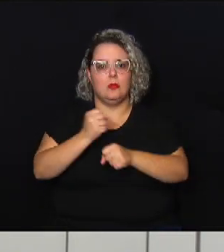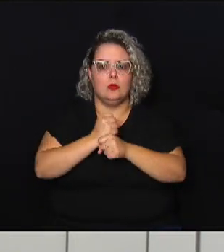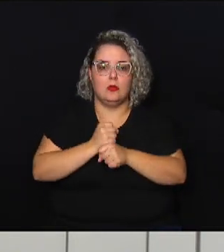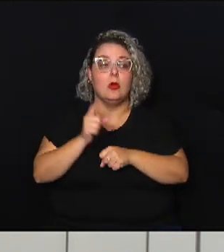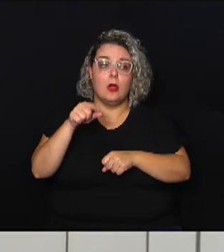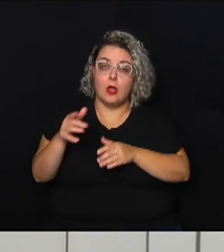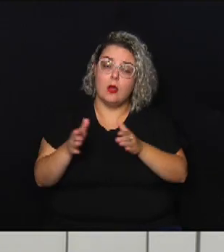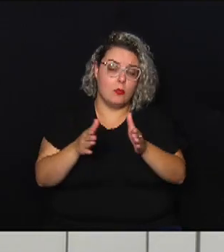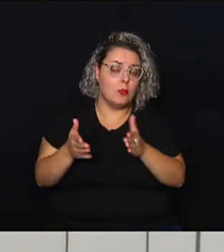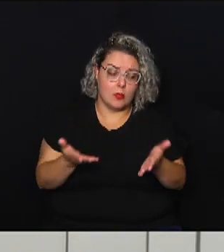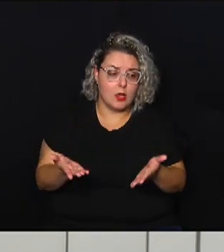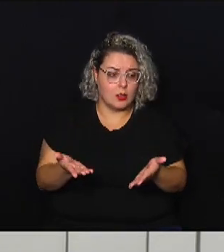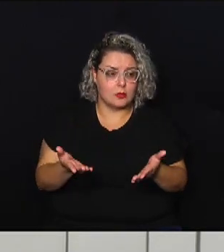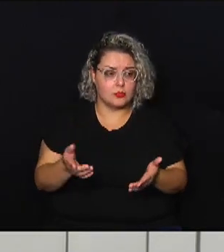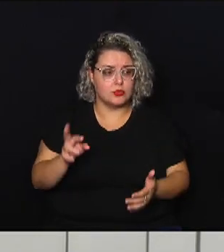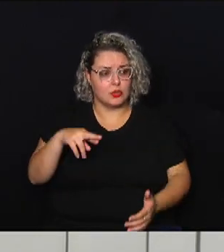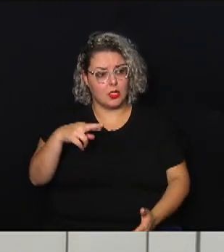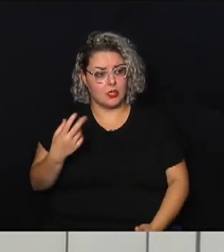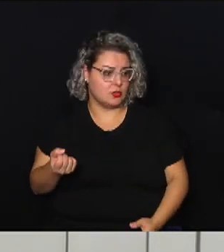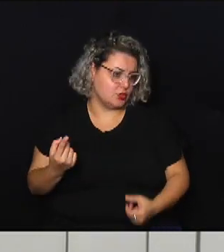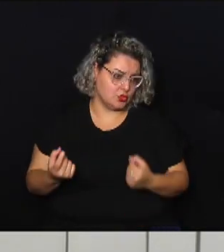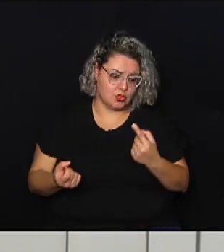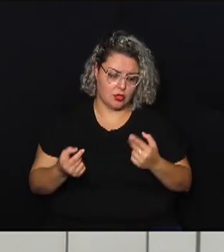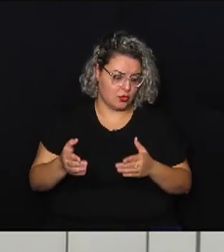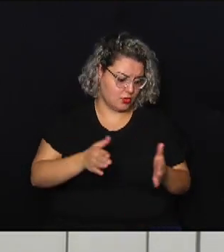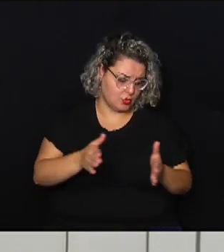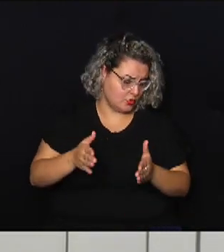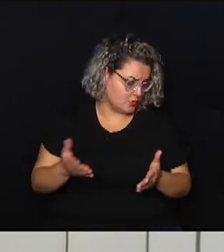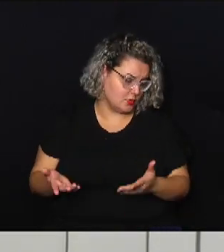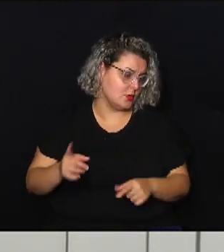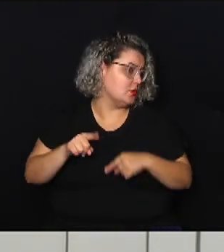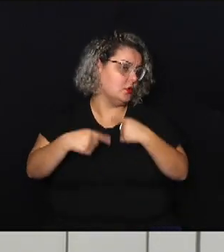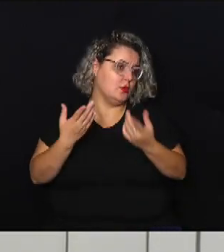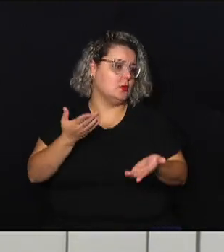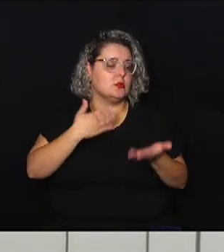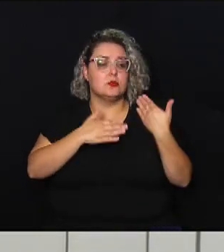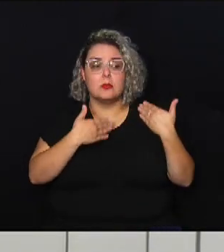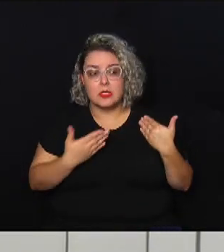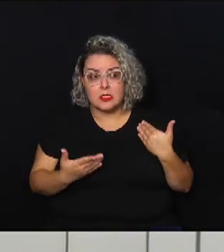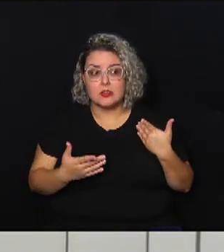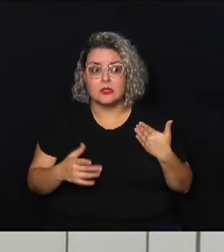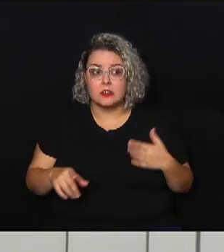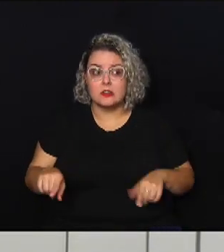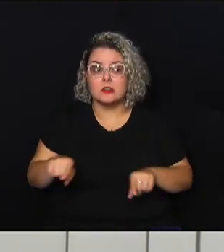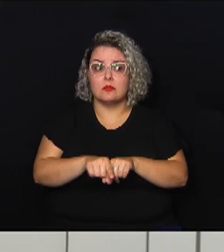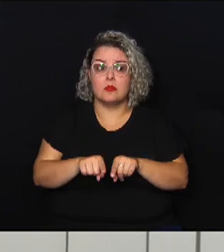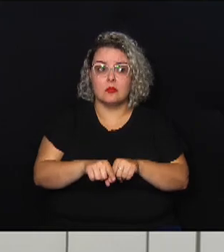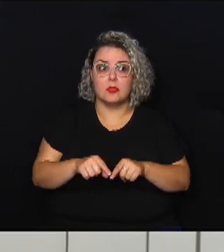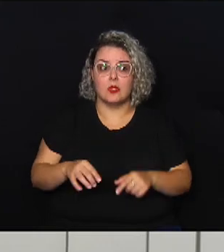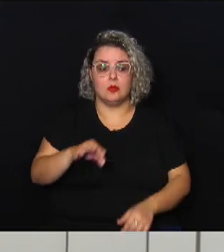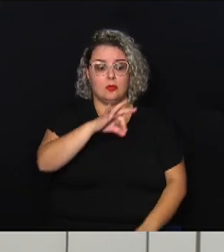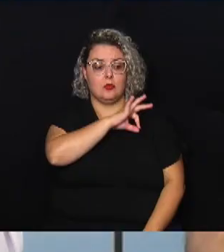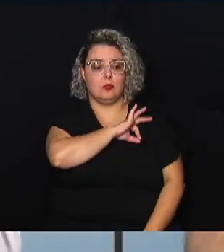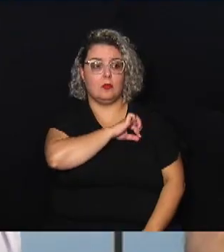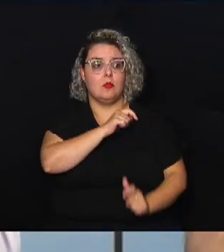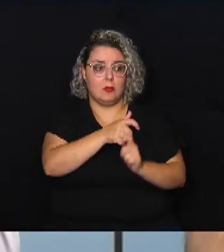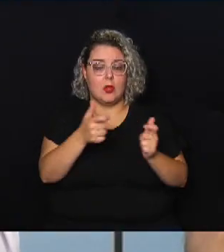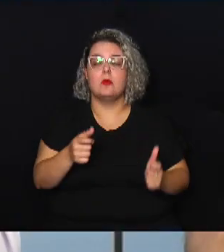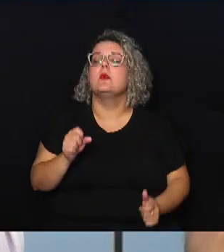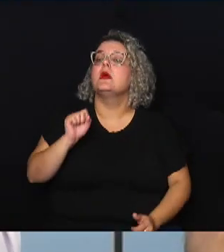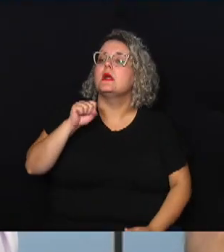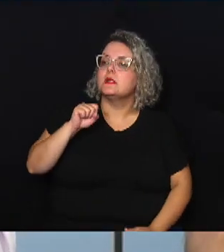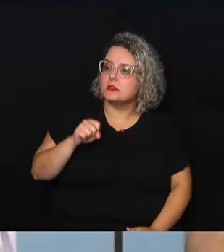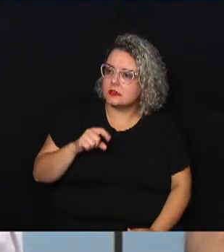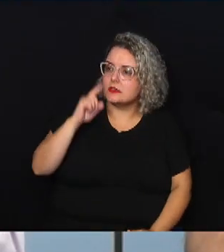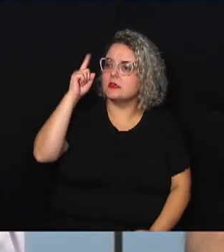um momento então até por conta de algumas situações e outras mais também de um destacamento maior da PM exatamente você